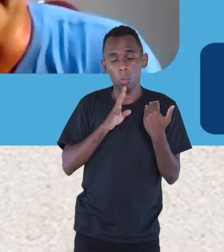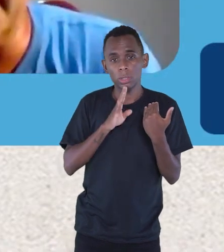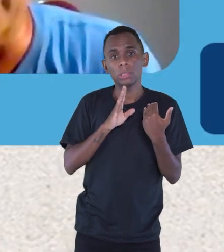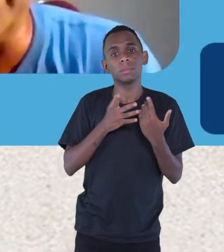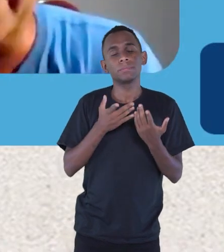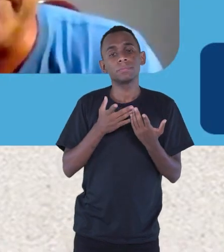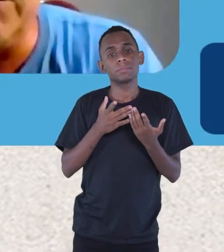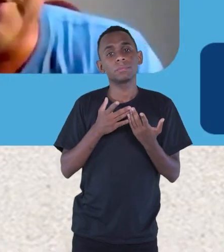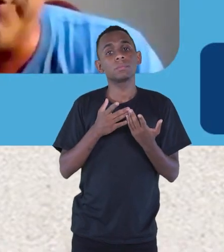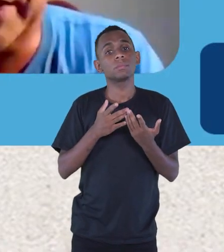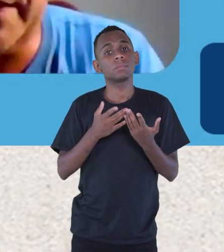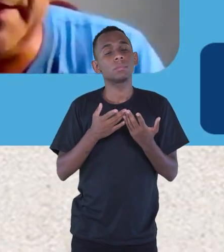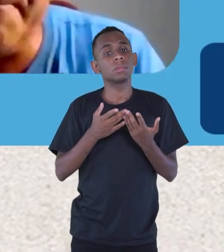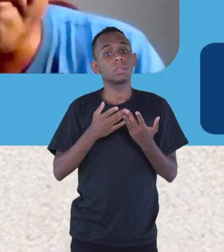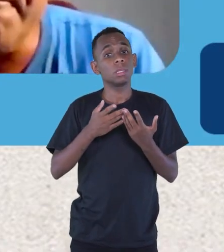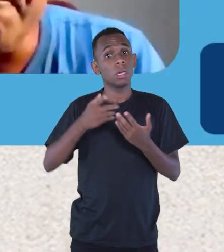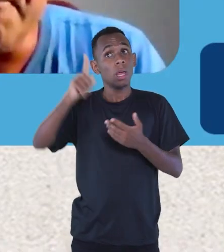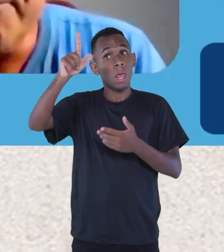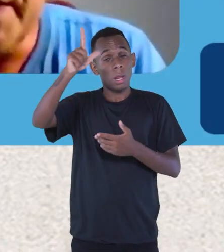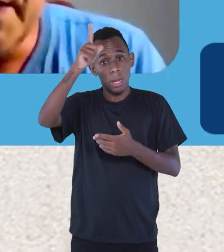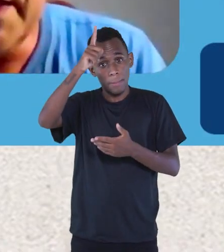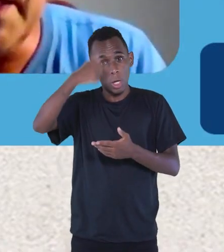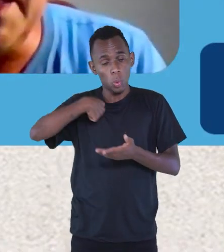Alemanha, eu escrevi o livro aqui